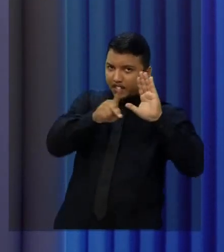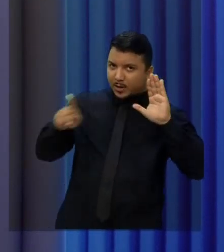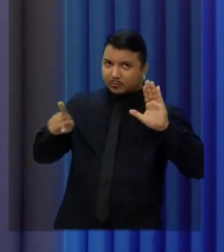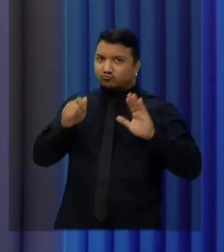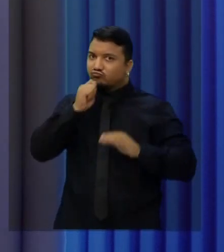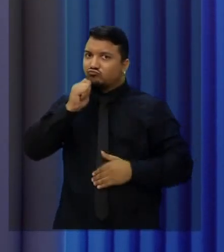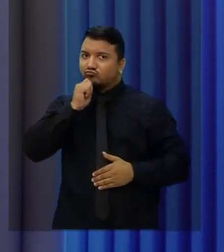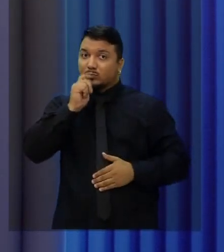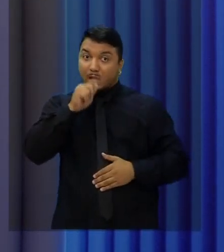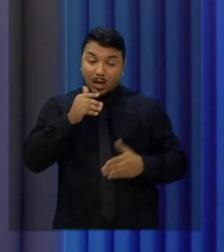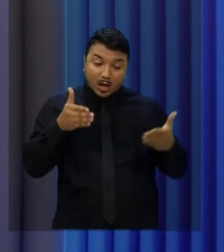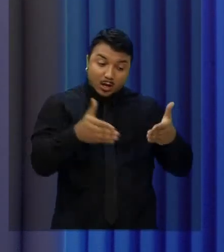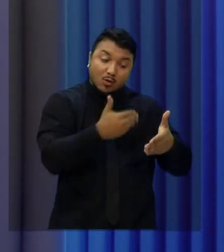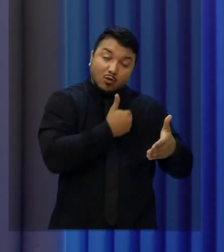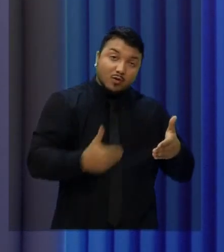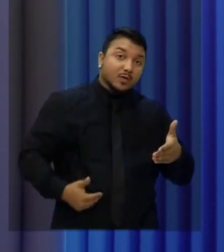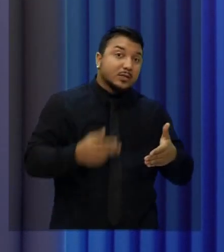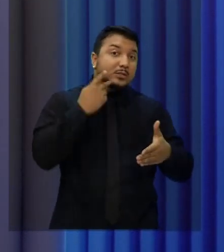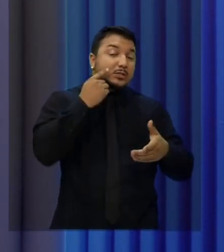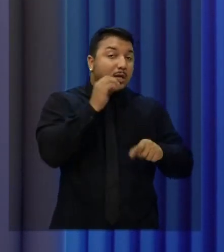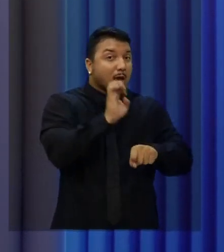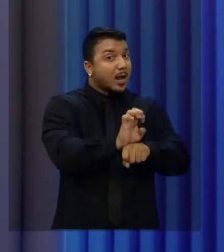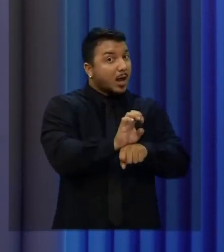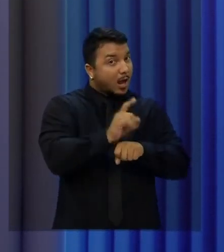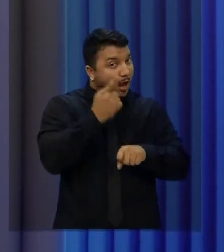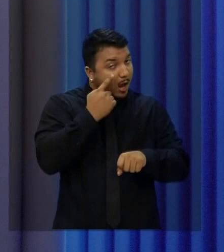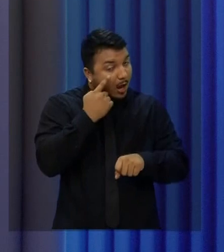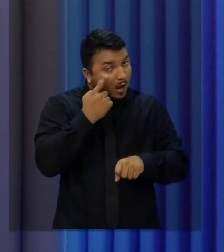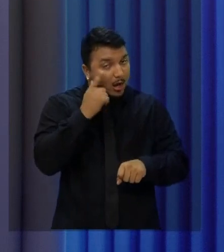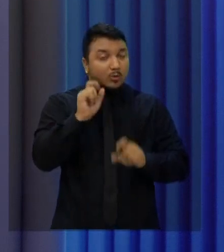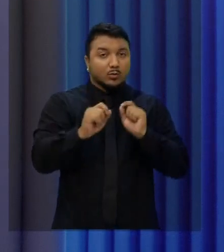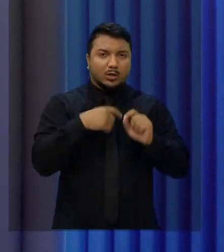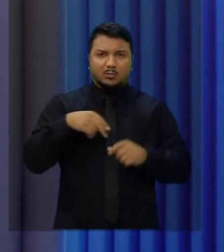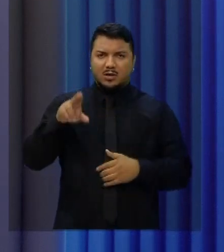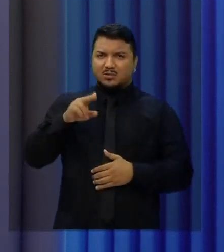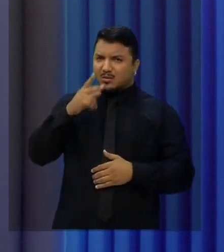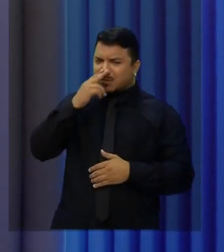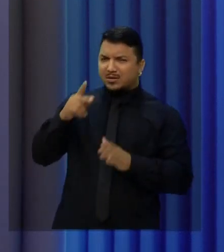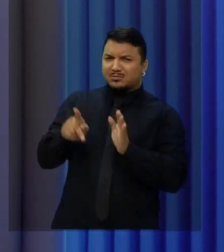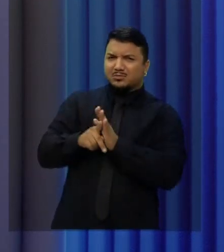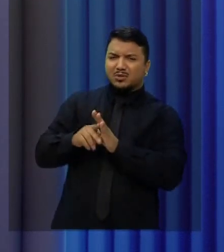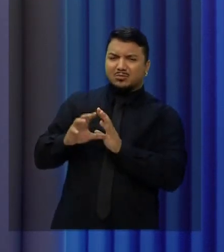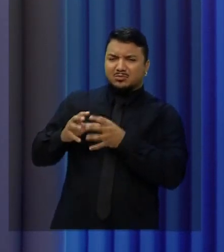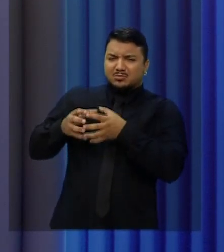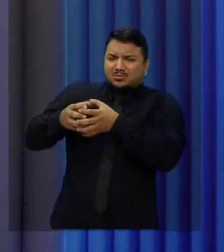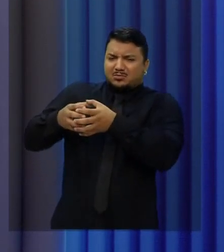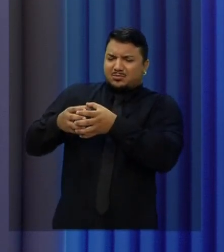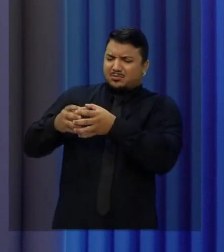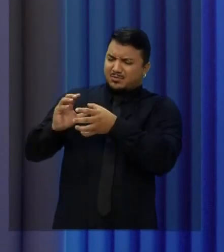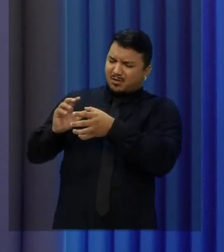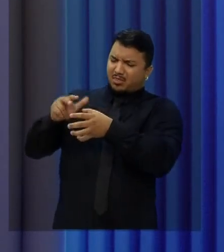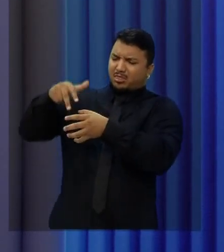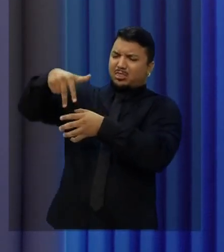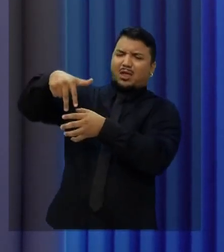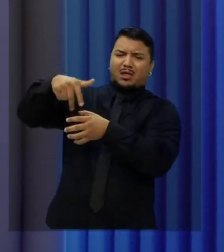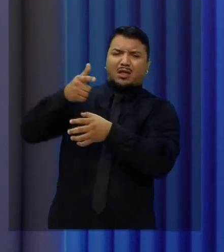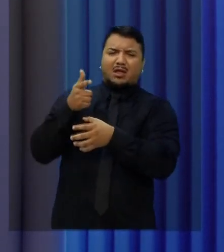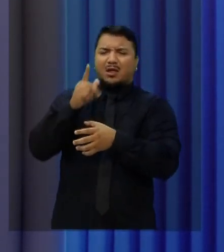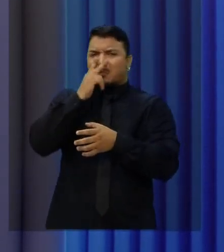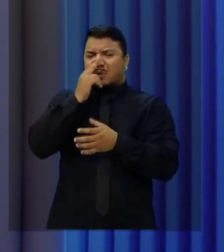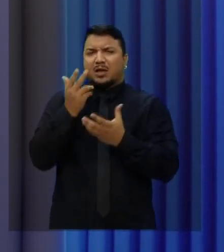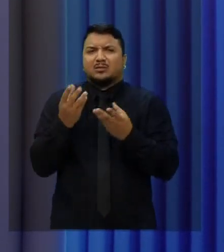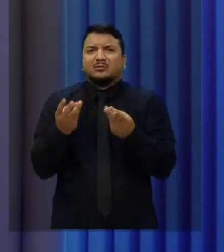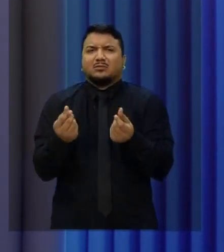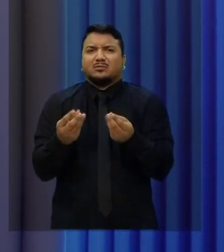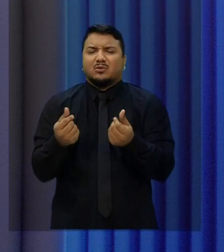nós somos candidatos ao governo do Estado do Ceará. Ficar utilizando uma escora de um padrinho, ficar utilizando uma escora